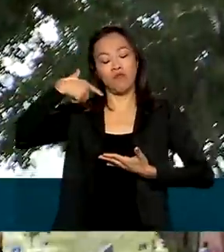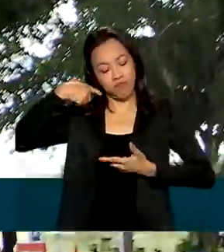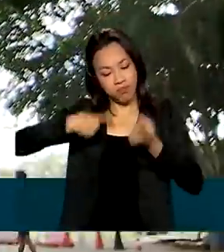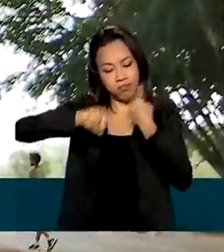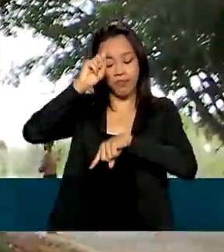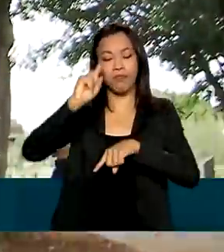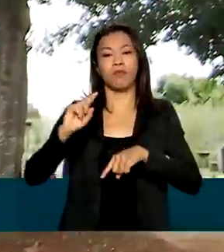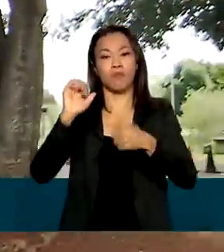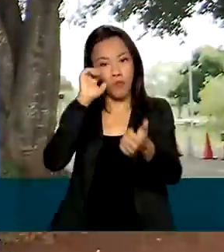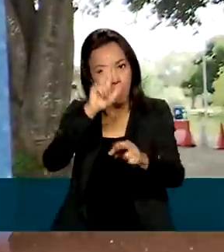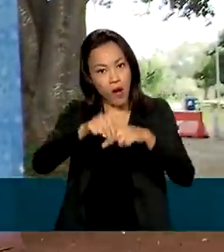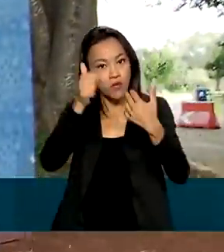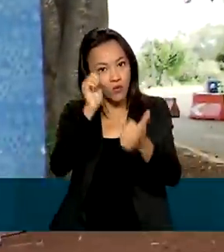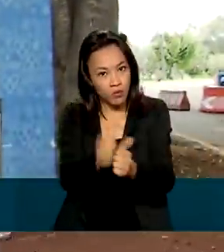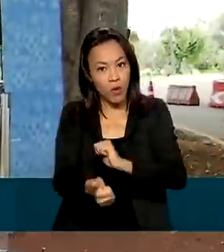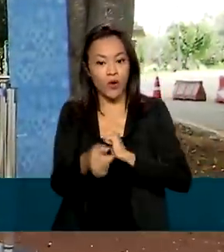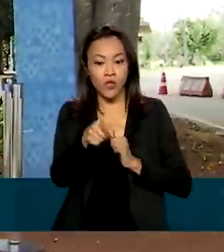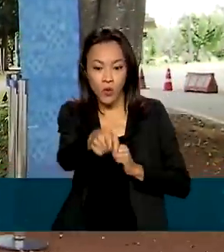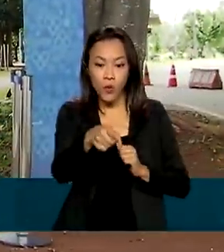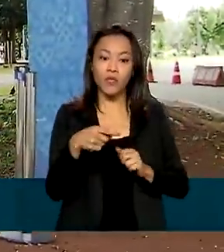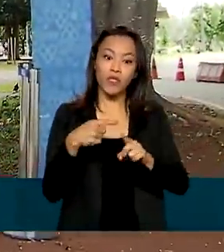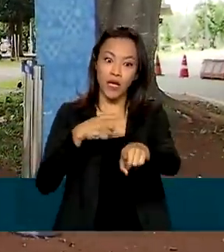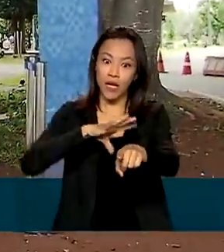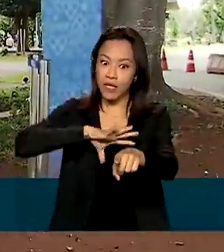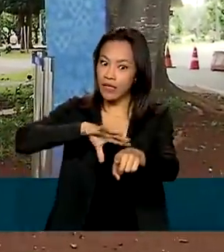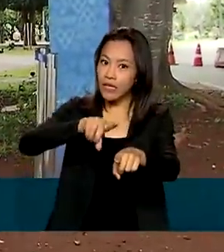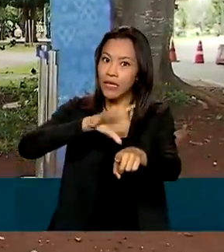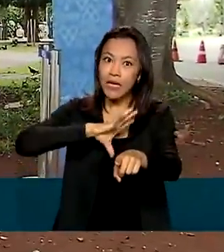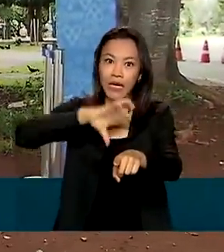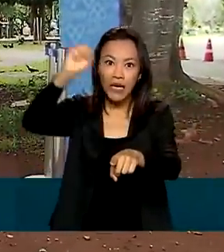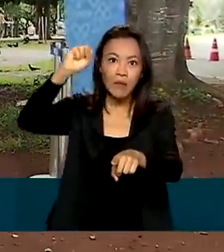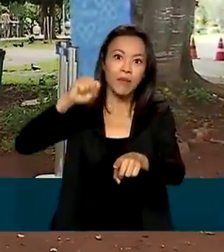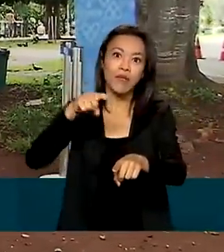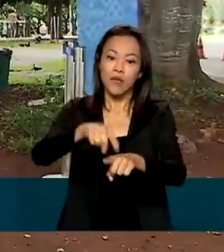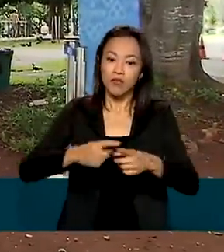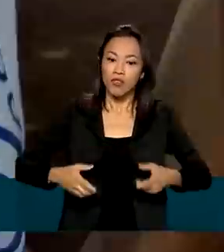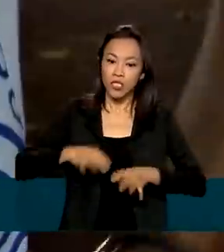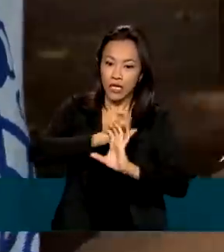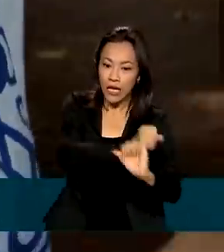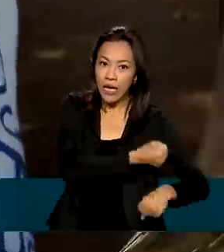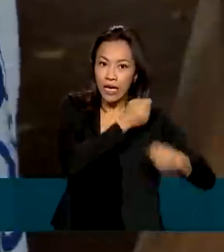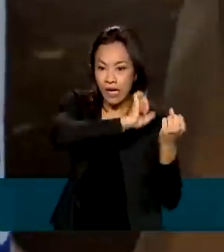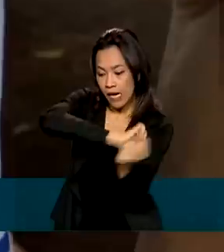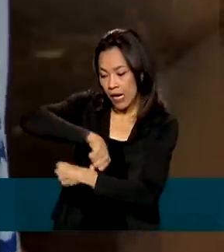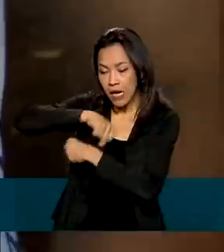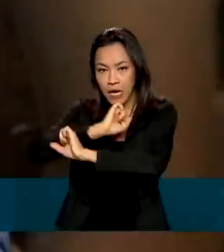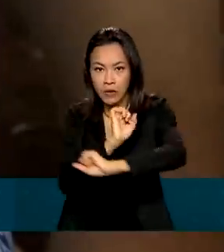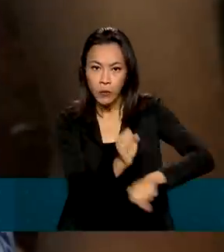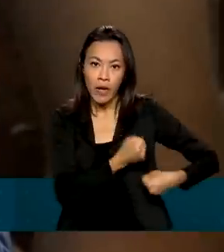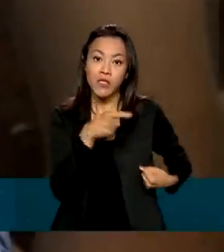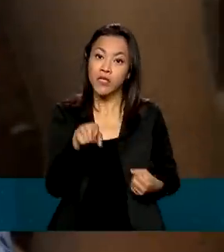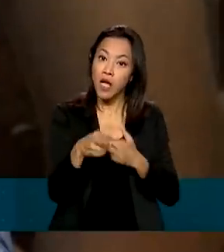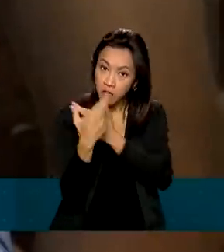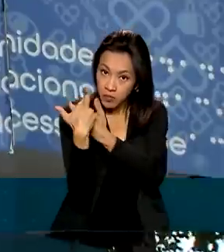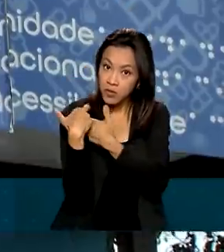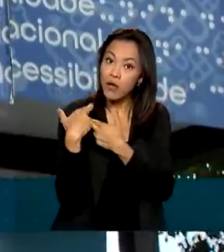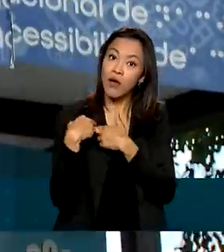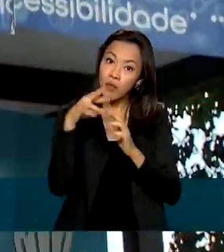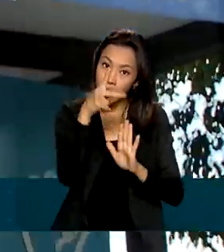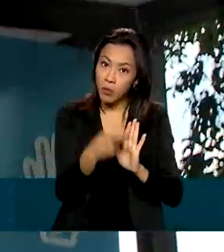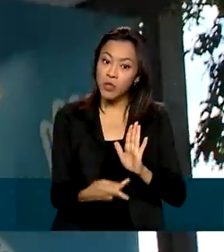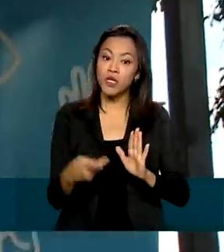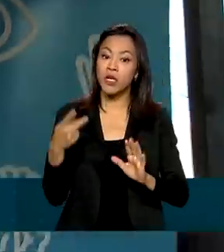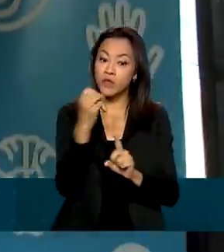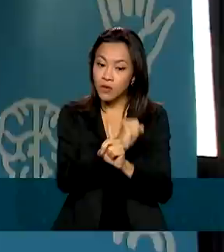Hoje, ela é atleta e campeã sul-americana de 2021 de paracanoagem e responsável por um projeto social que